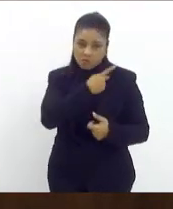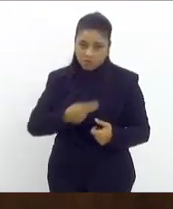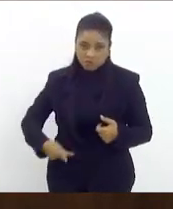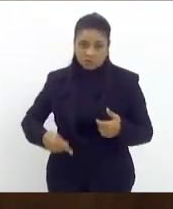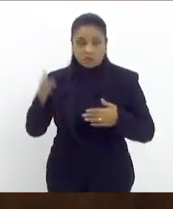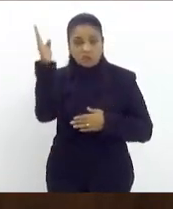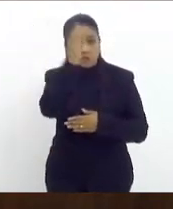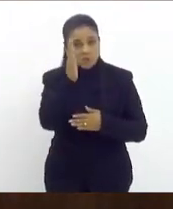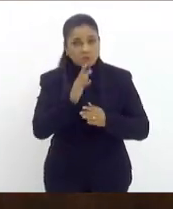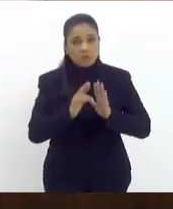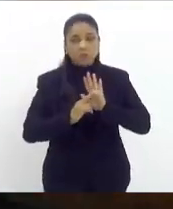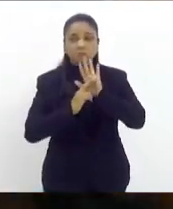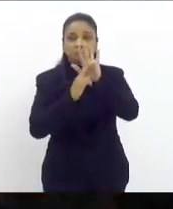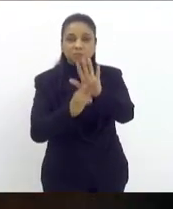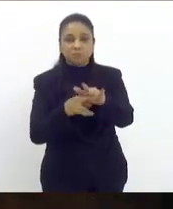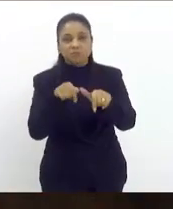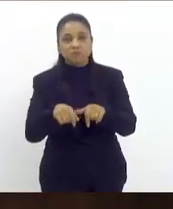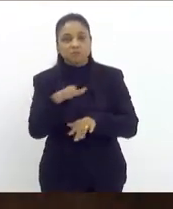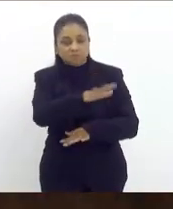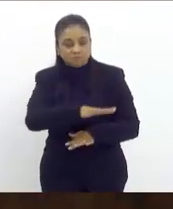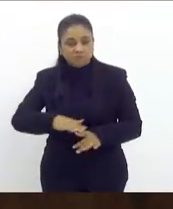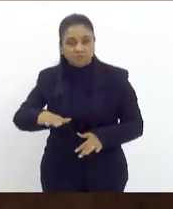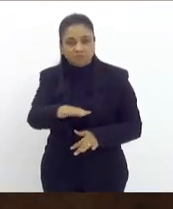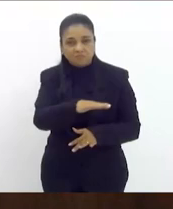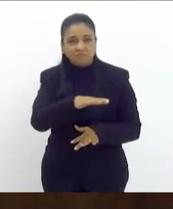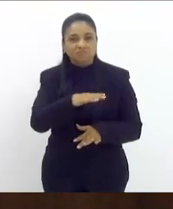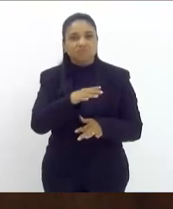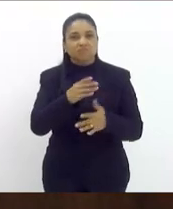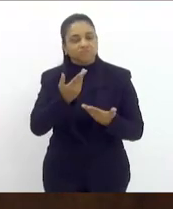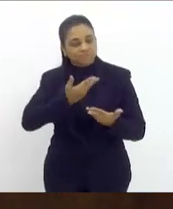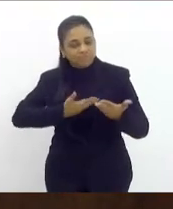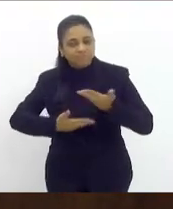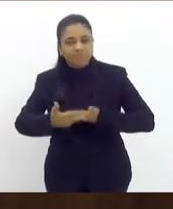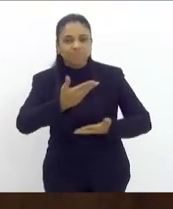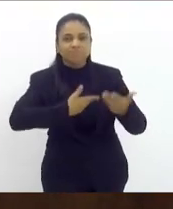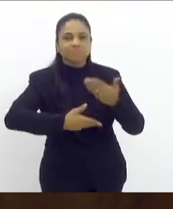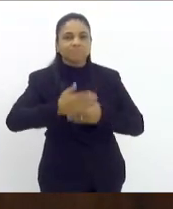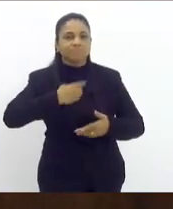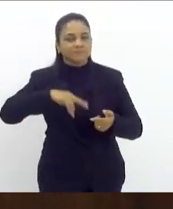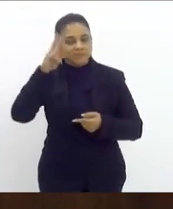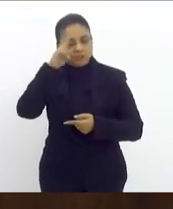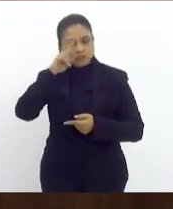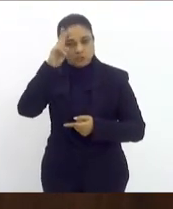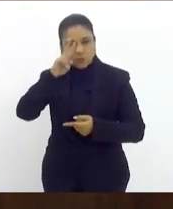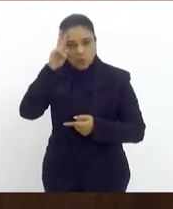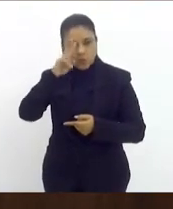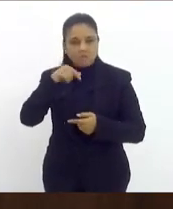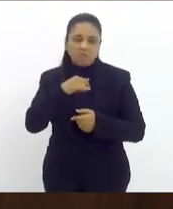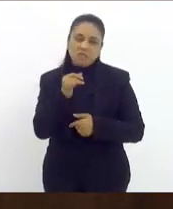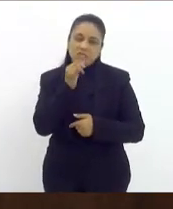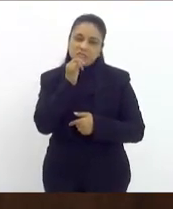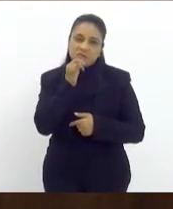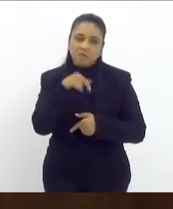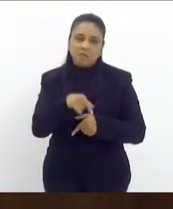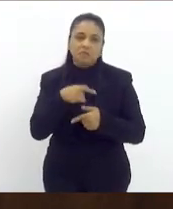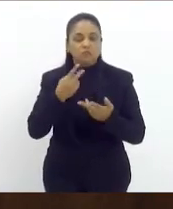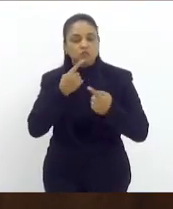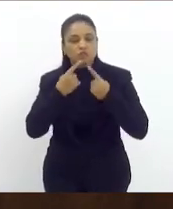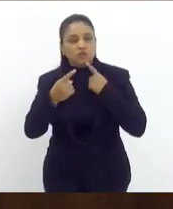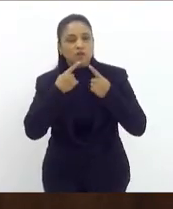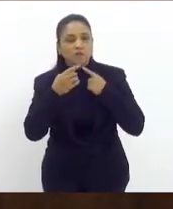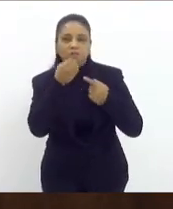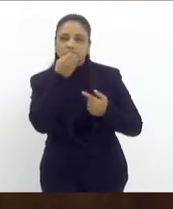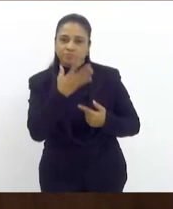protagonismo da região estamos criando laços históricos exemplos para quem quiser aprender como se faz um bom diálogo